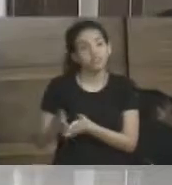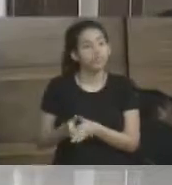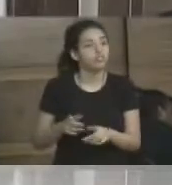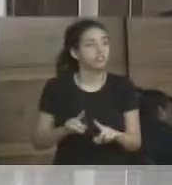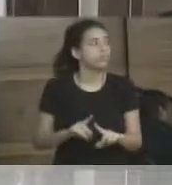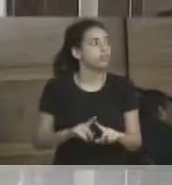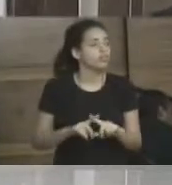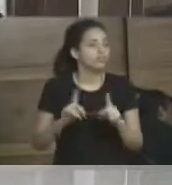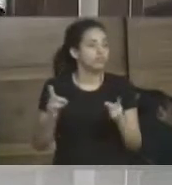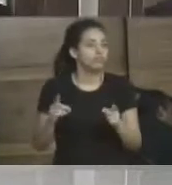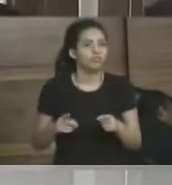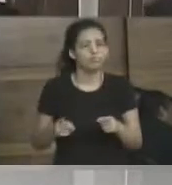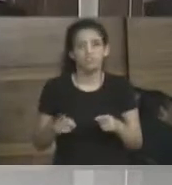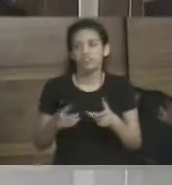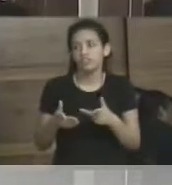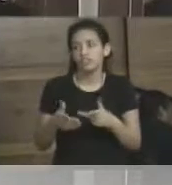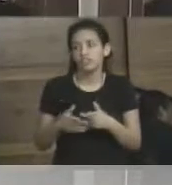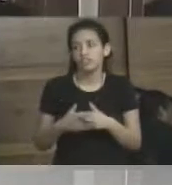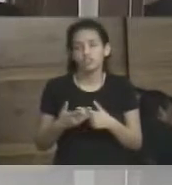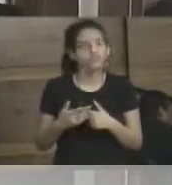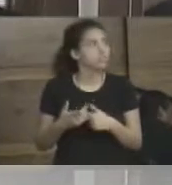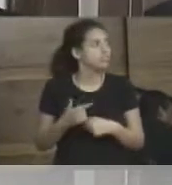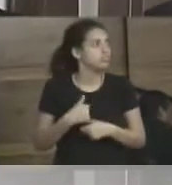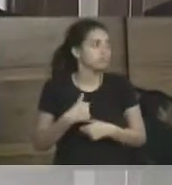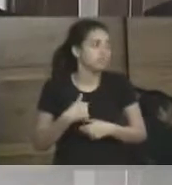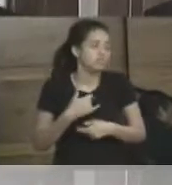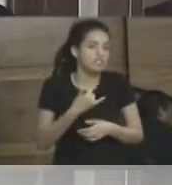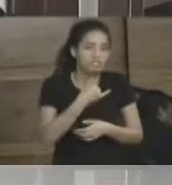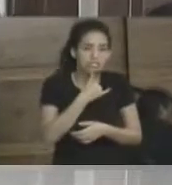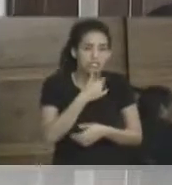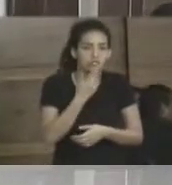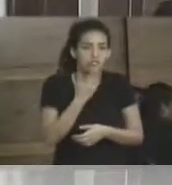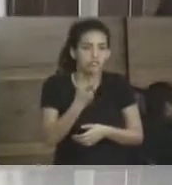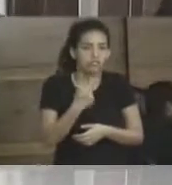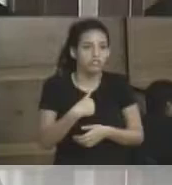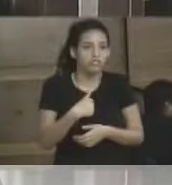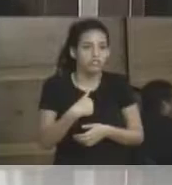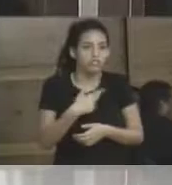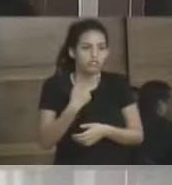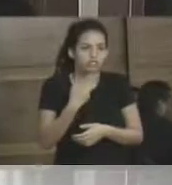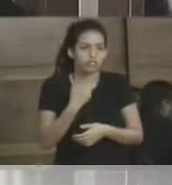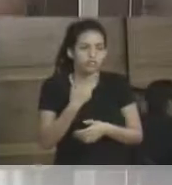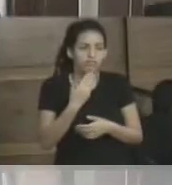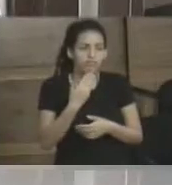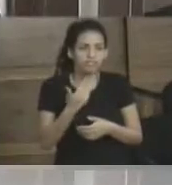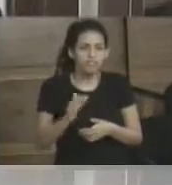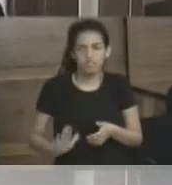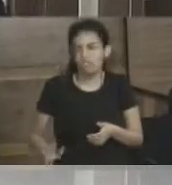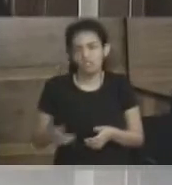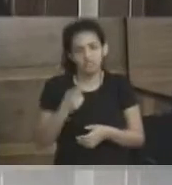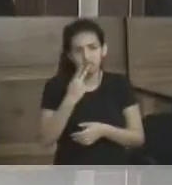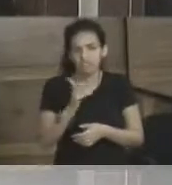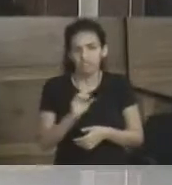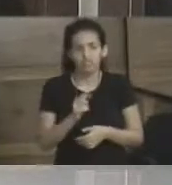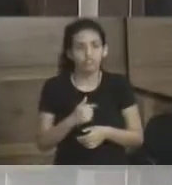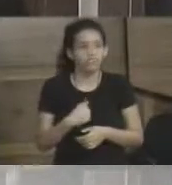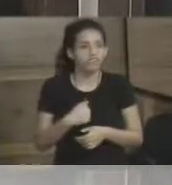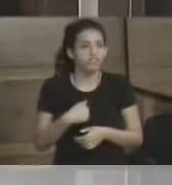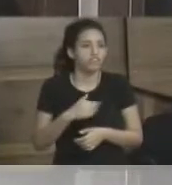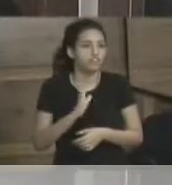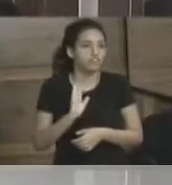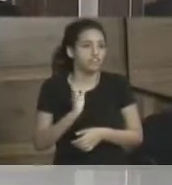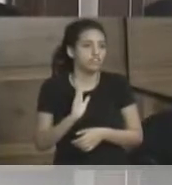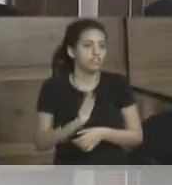mas é um passeio. Eu não me orgulho de dizer isso, peço às crianças que não repetam nada disso, mas, quando criança, eu já peguei muito